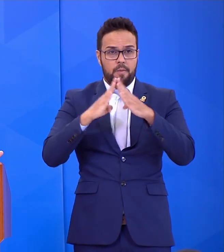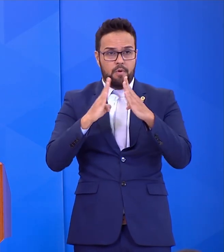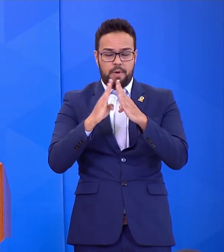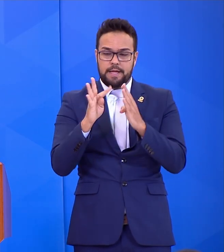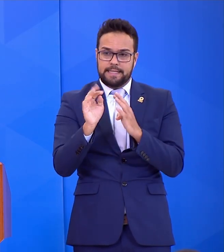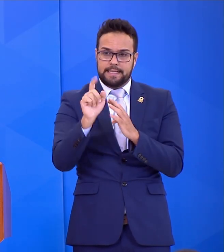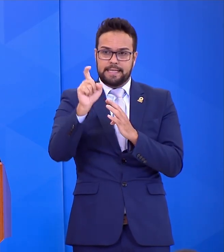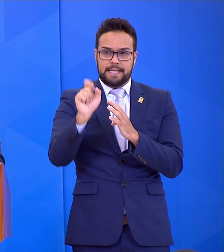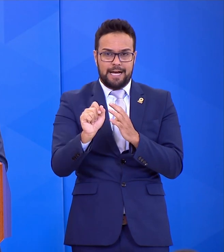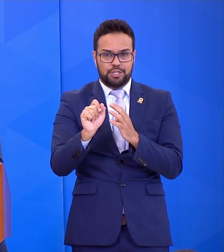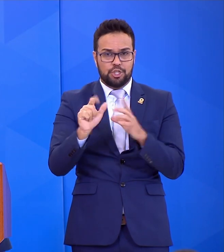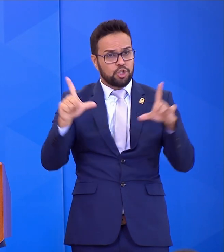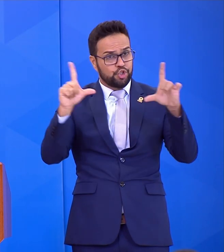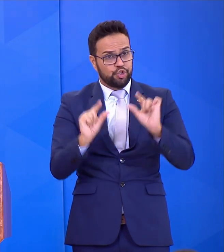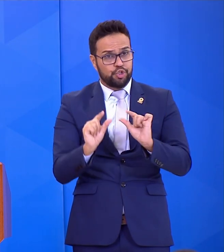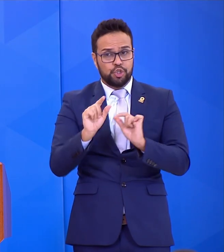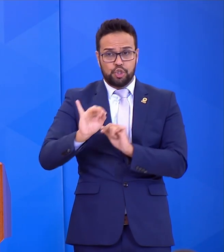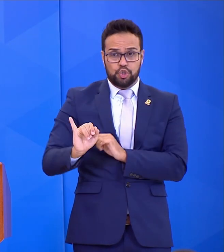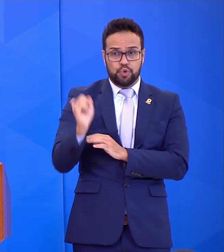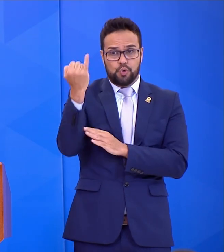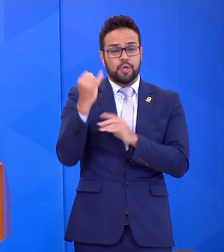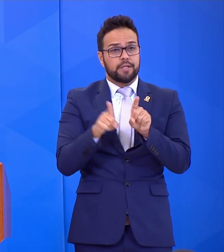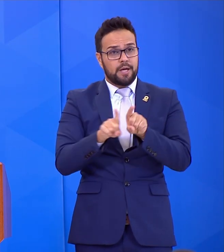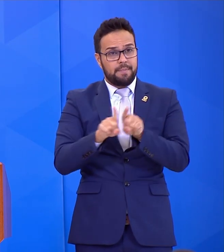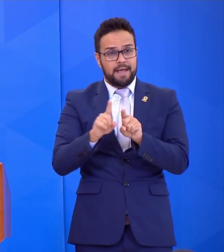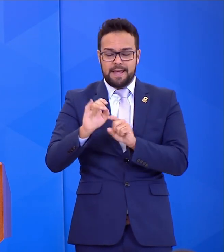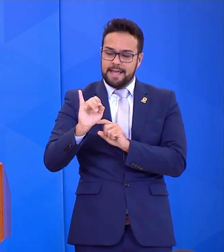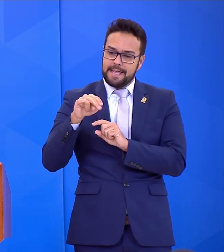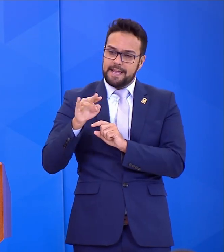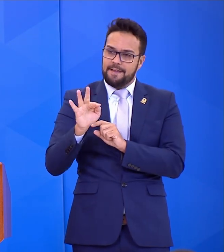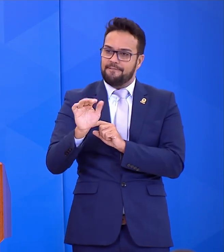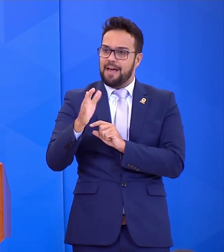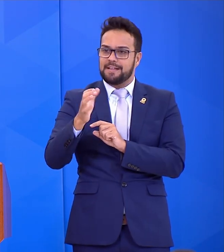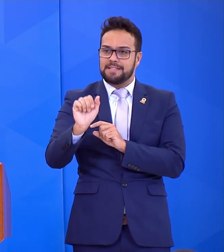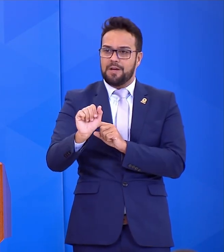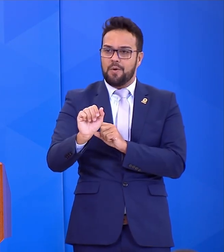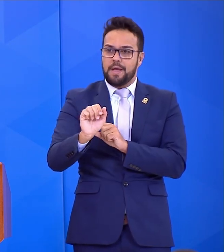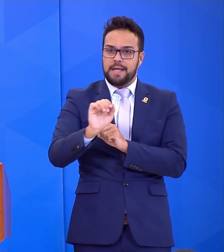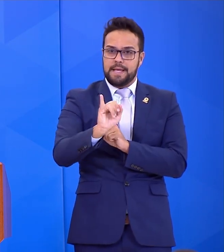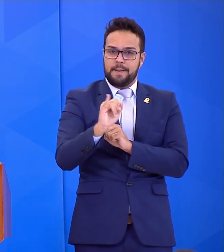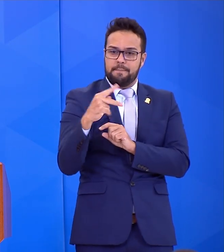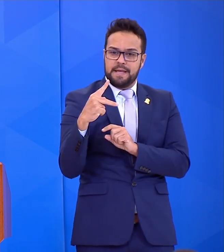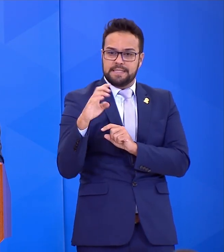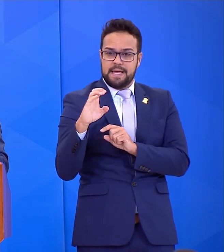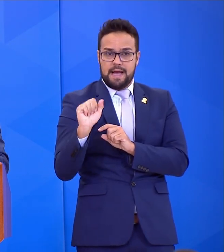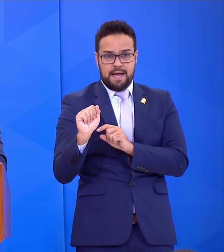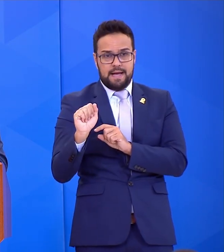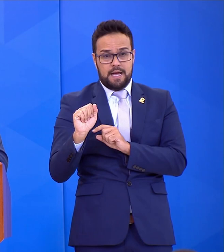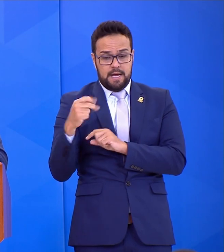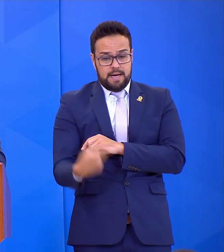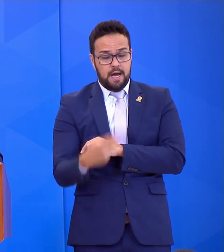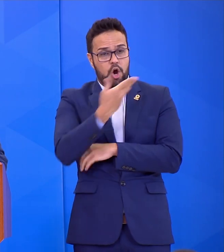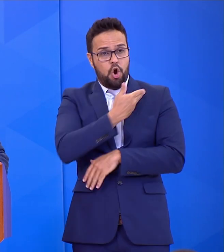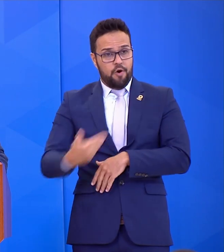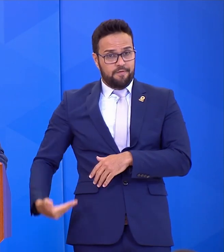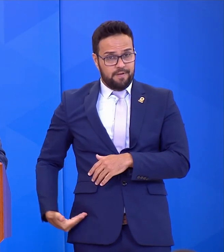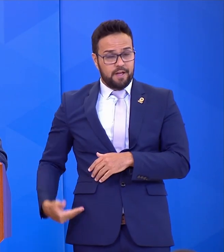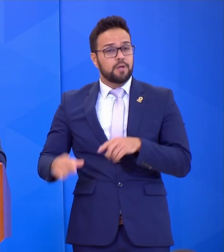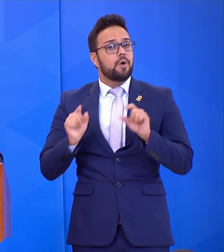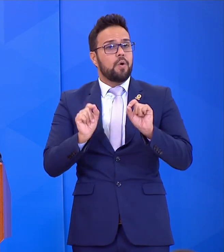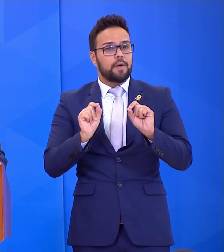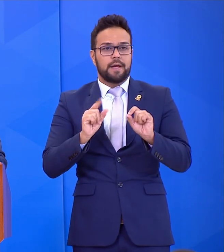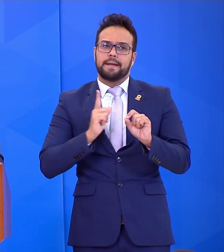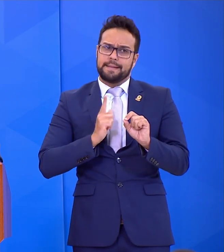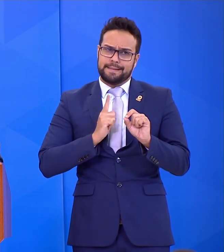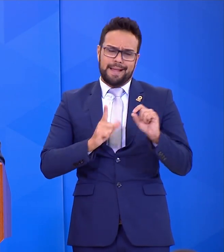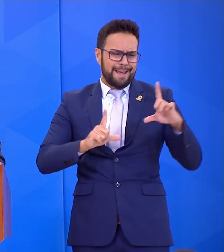referencial de juros. Nós oferecemos por inflação, IPCA, que neste governo está em um